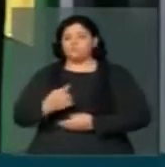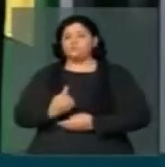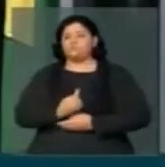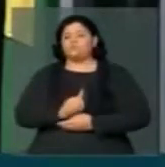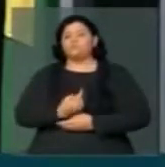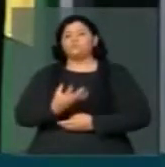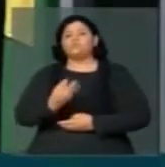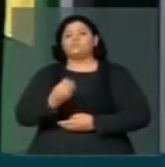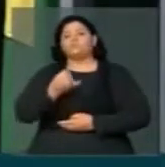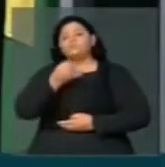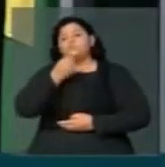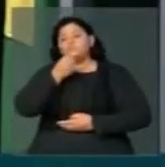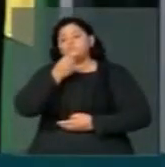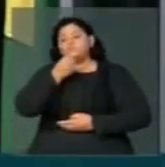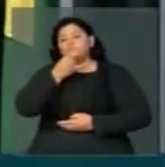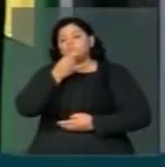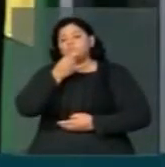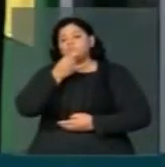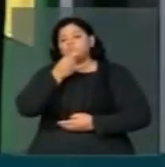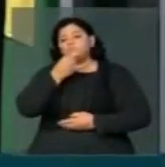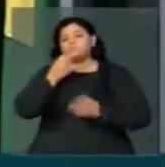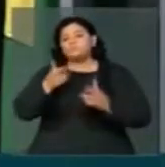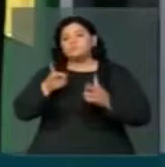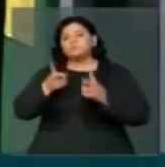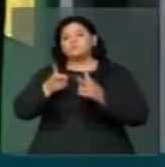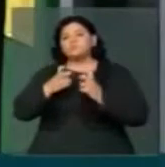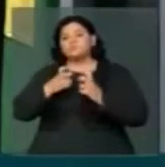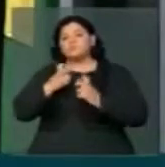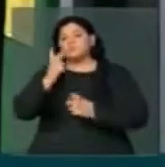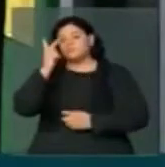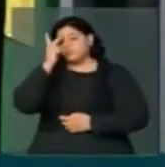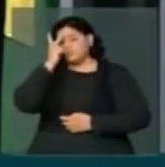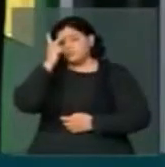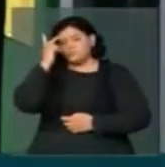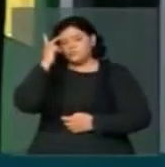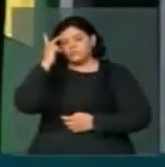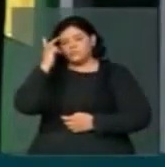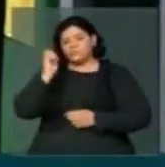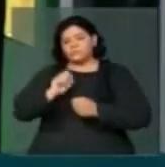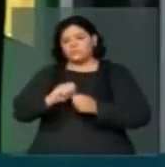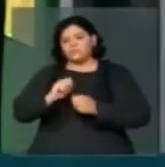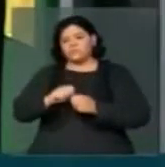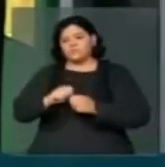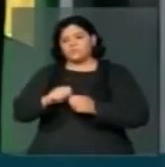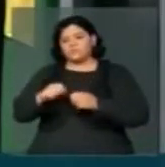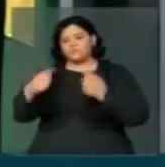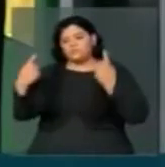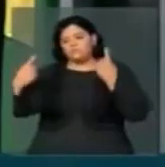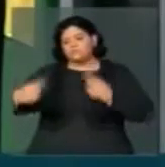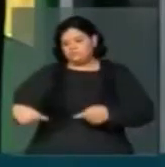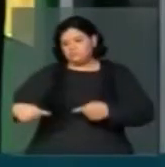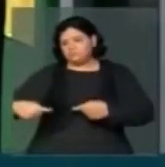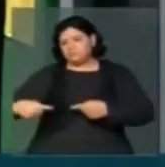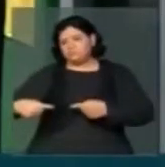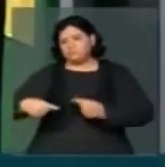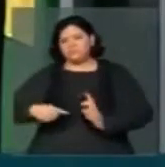quando vemos vozes revanchistas desmerecendo,